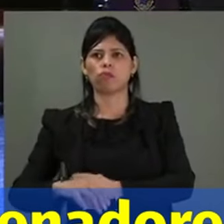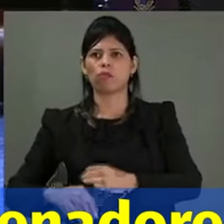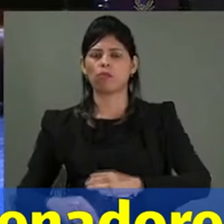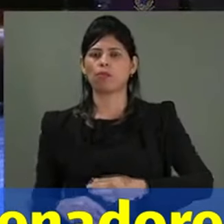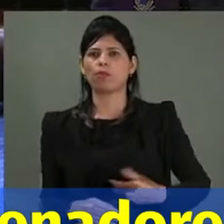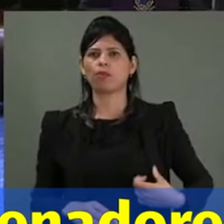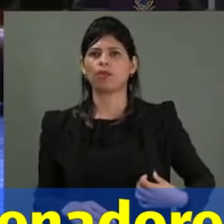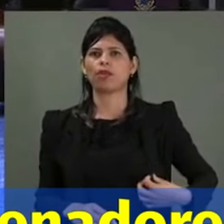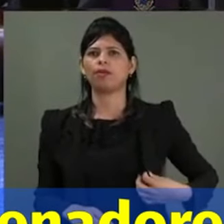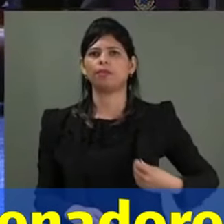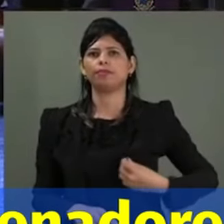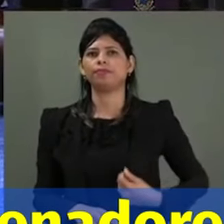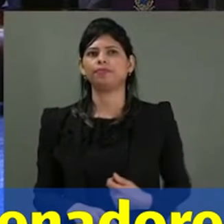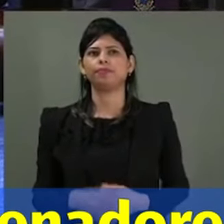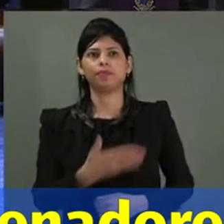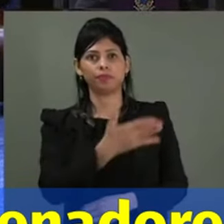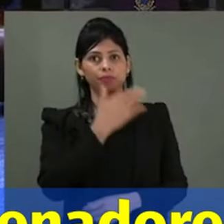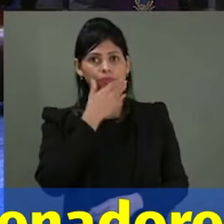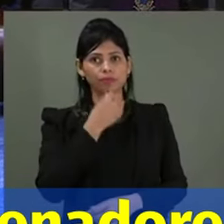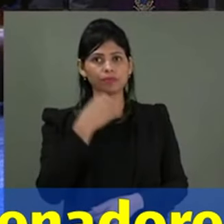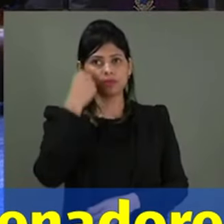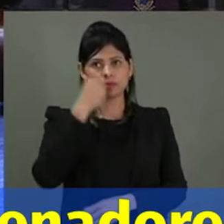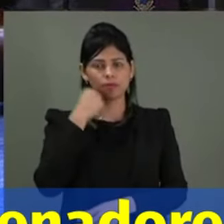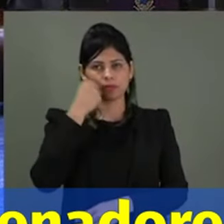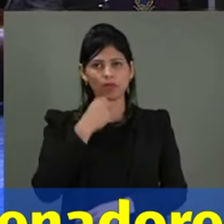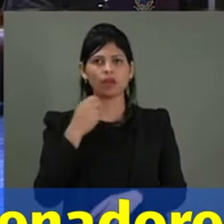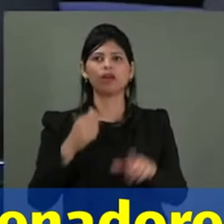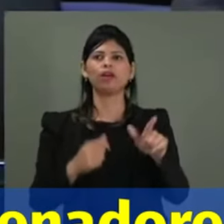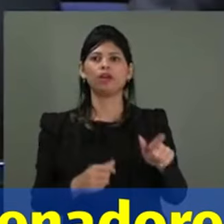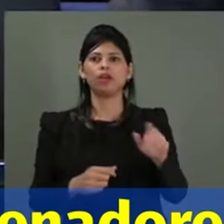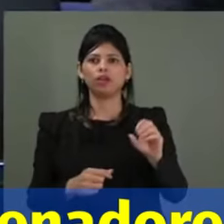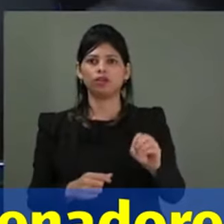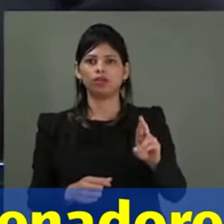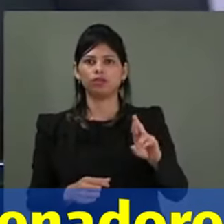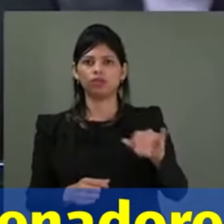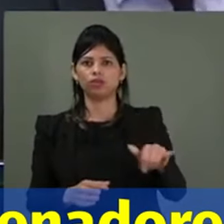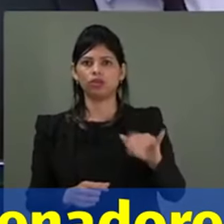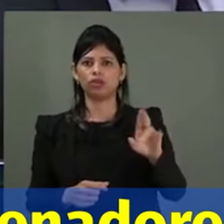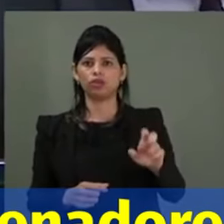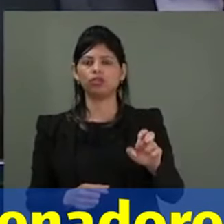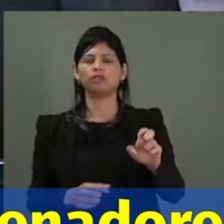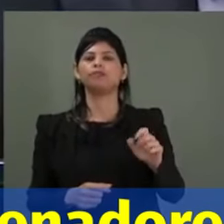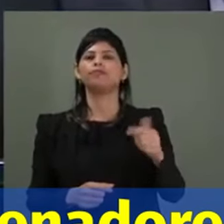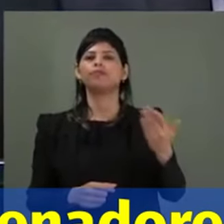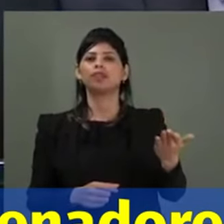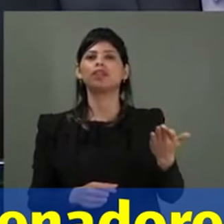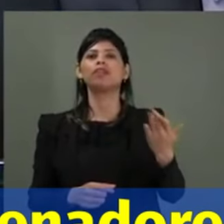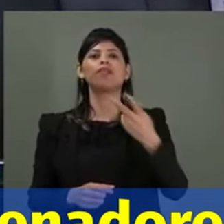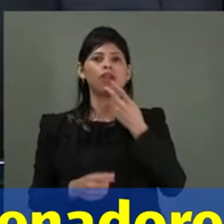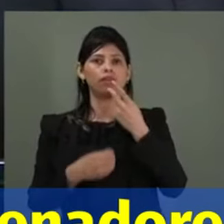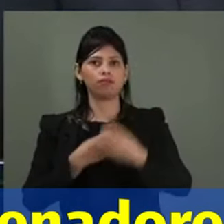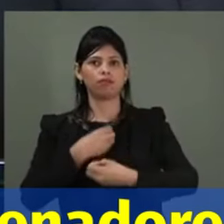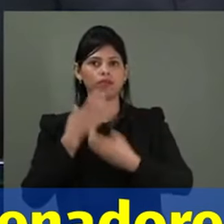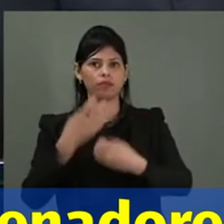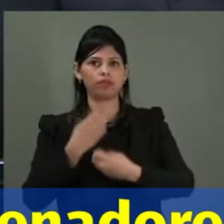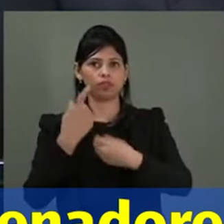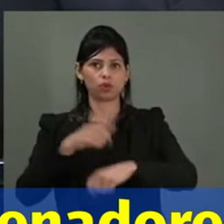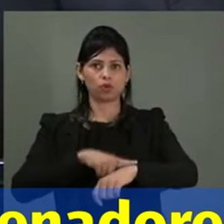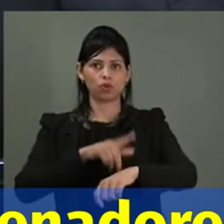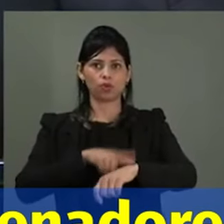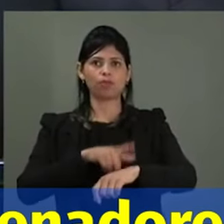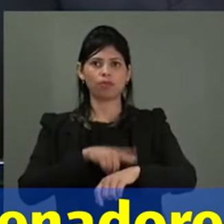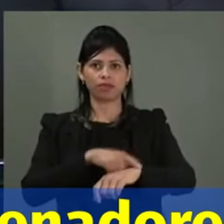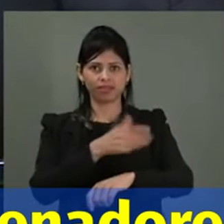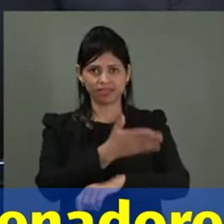Esse foi o senador Jorge Seifem, que fez o seu pronunciamento, com a devida tolerância aqui